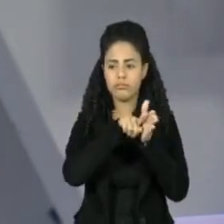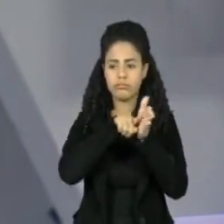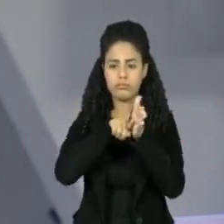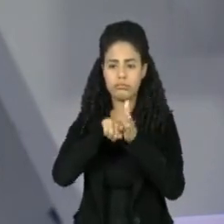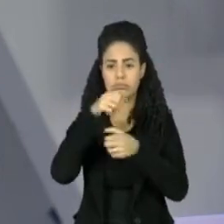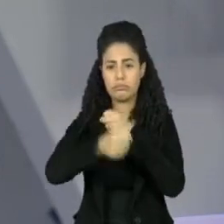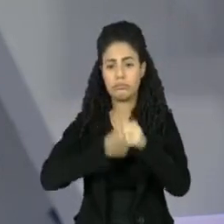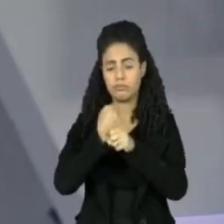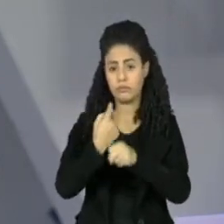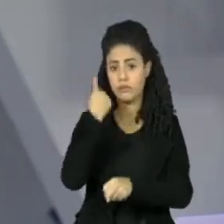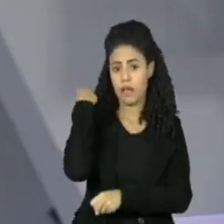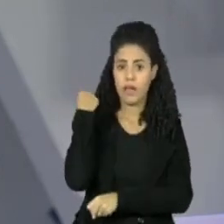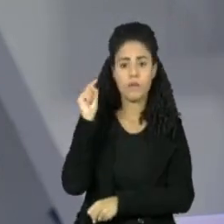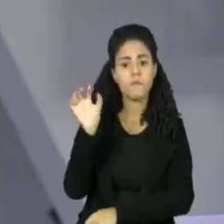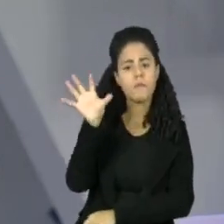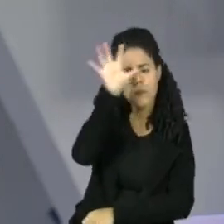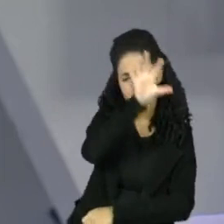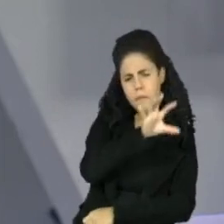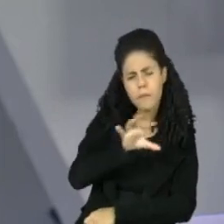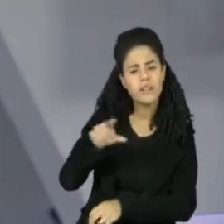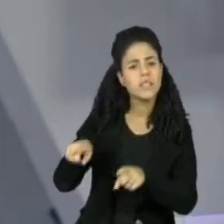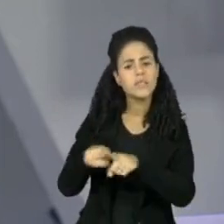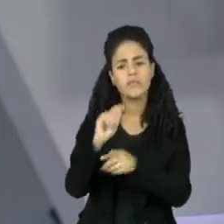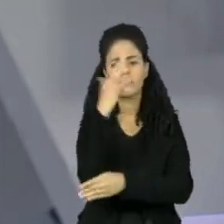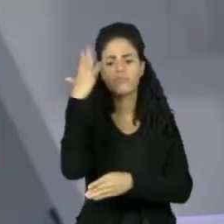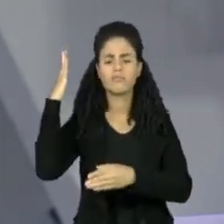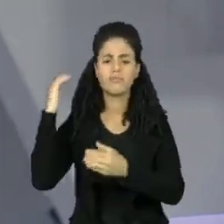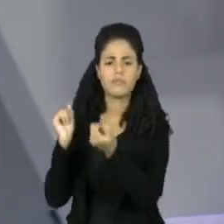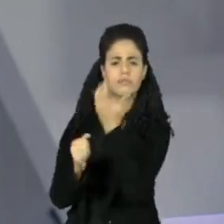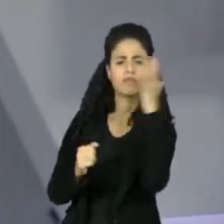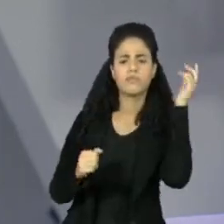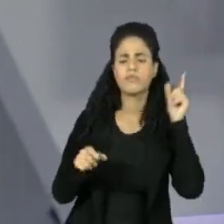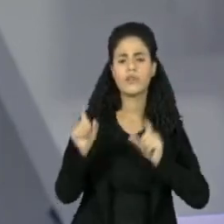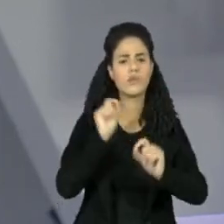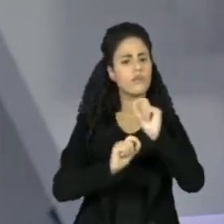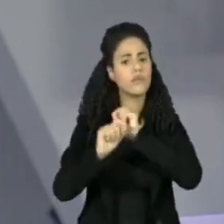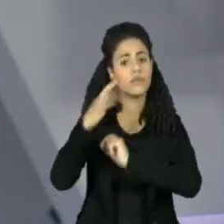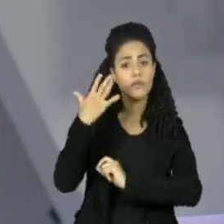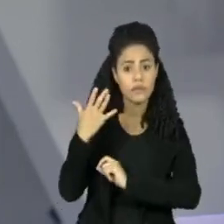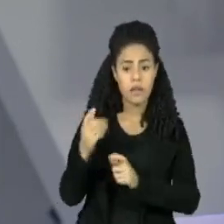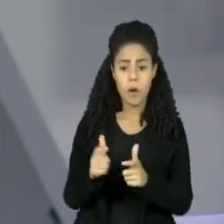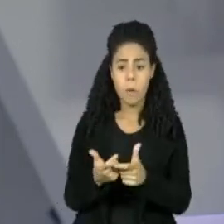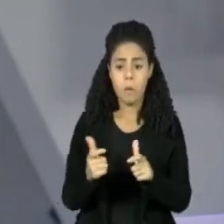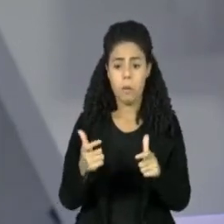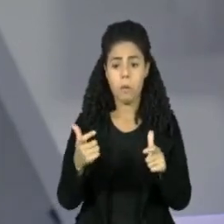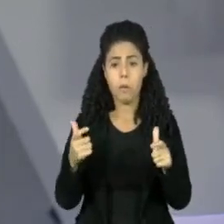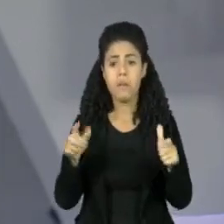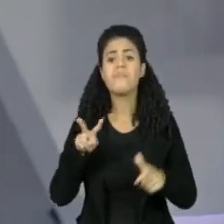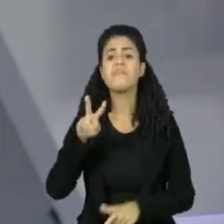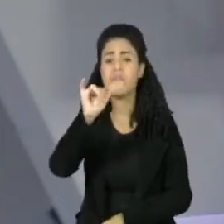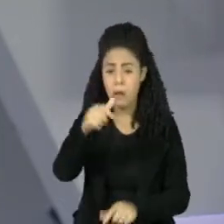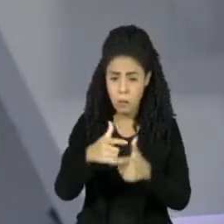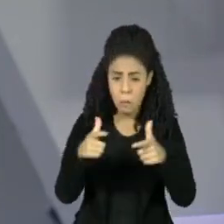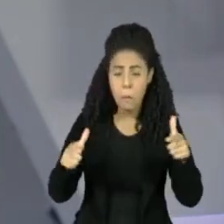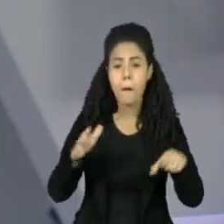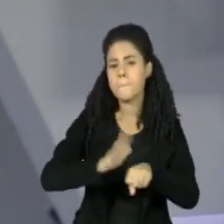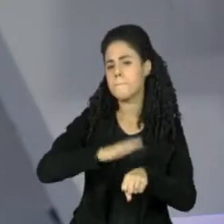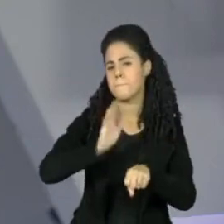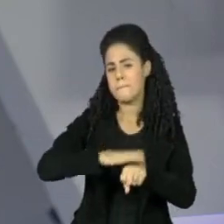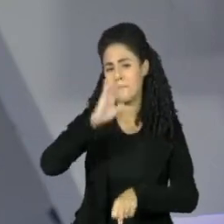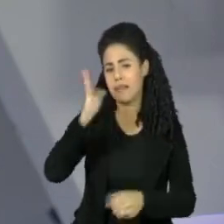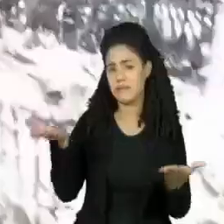Biomas. E segundo especialistas em meio ambiente, a tendência é que o desmatamento cresça ainda mais nesse ano